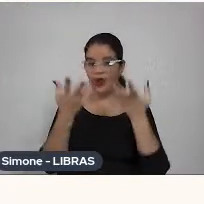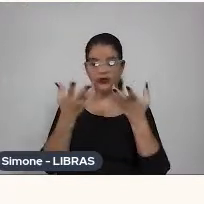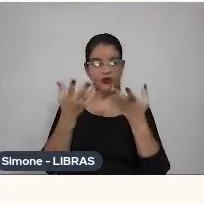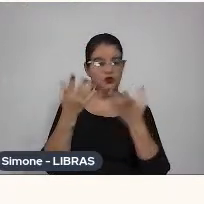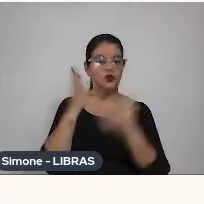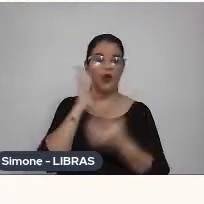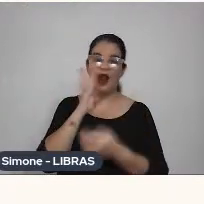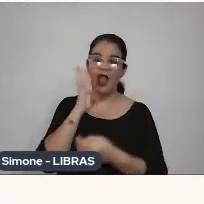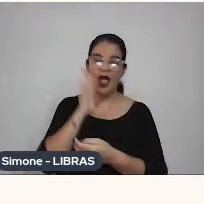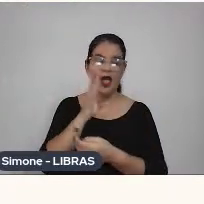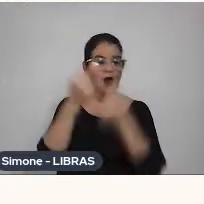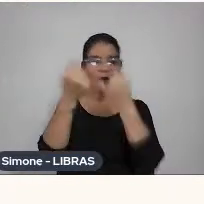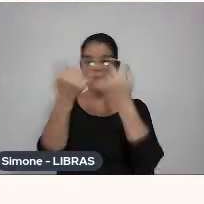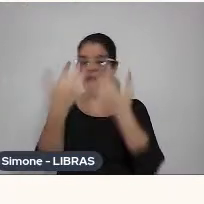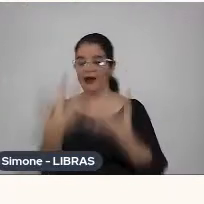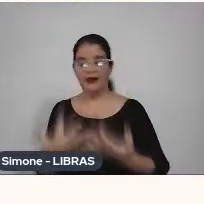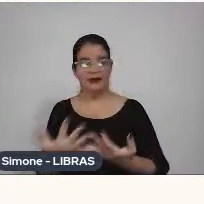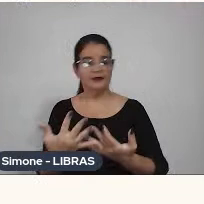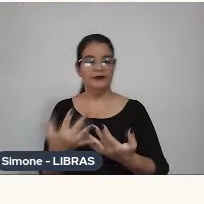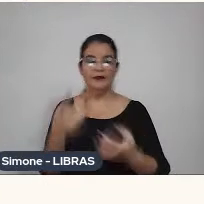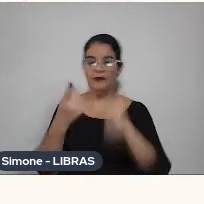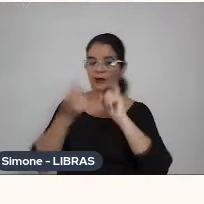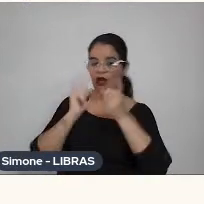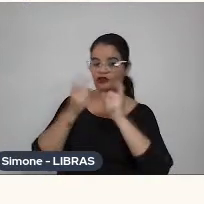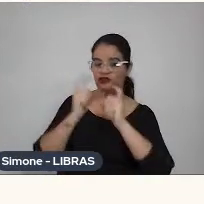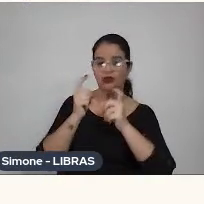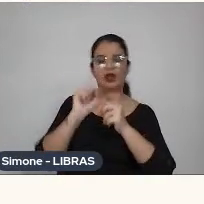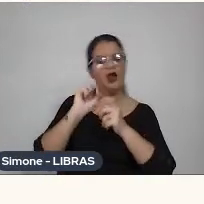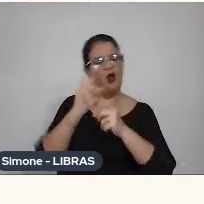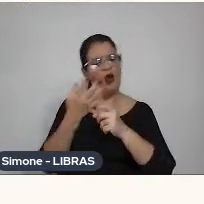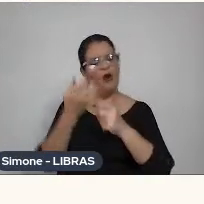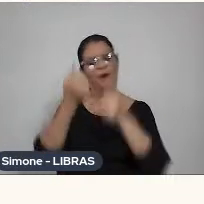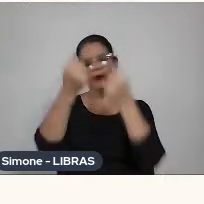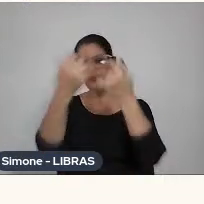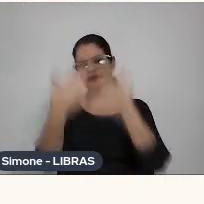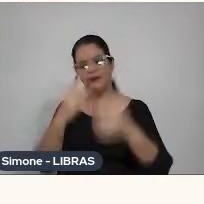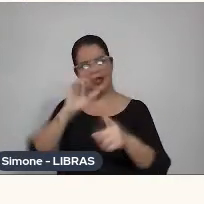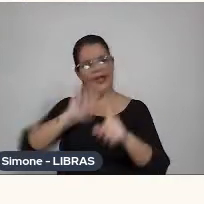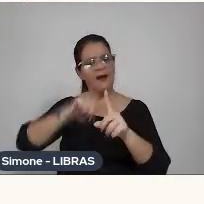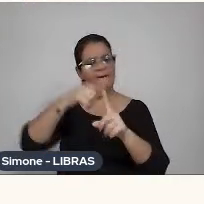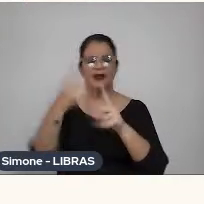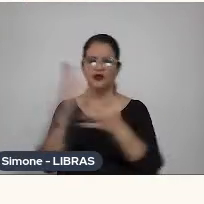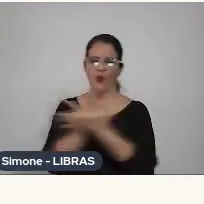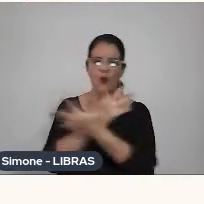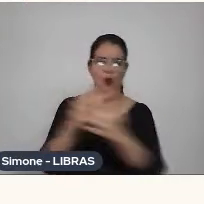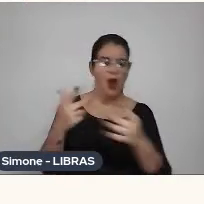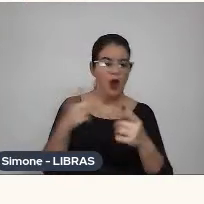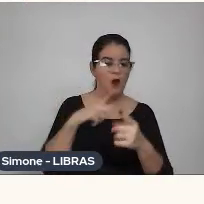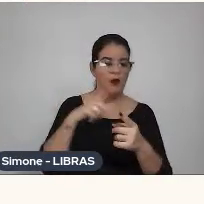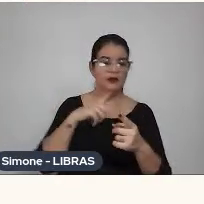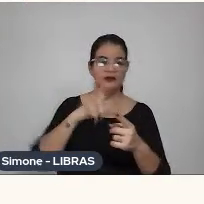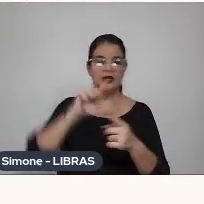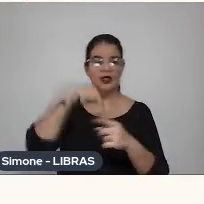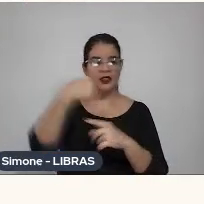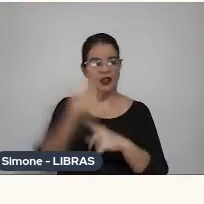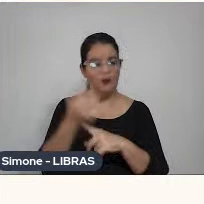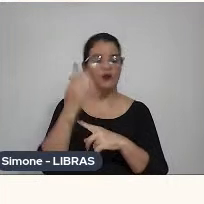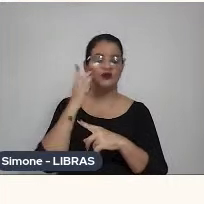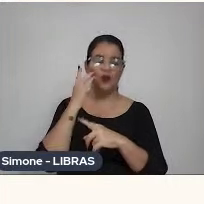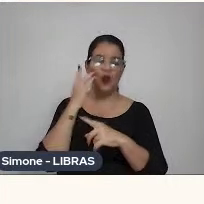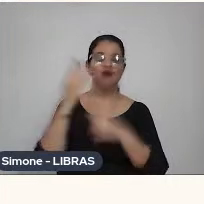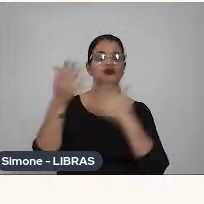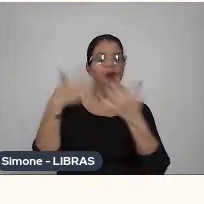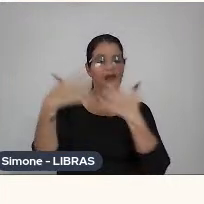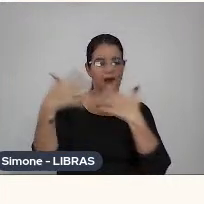para falar, para discutir, ou até para puxar algo mais, assim, mas também depois eu acho que a gente abre para um bate-papo,